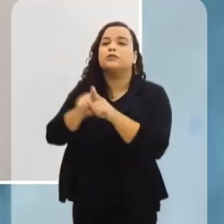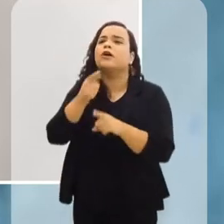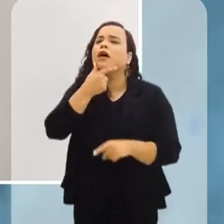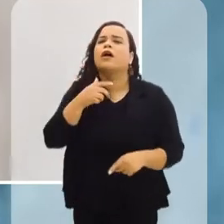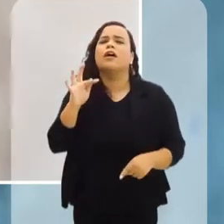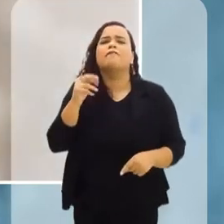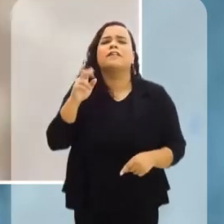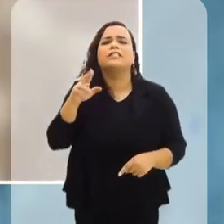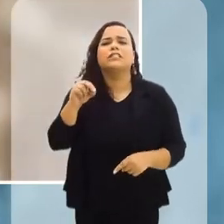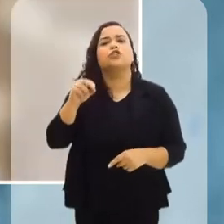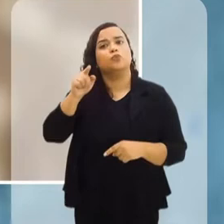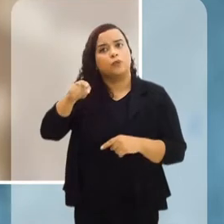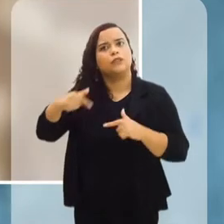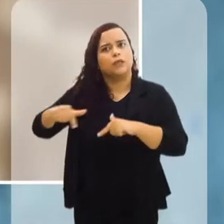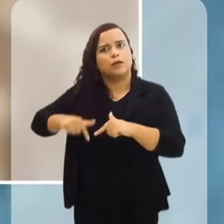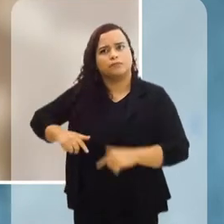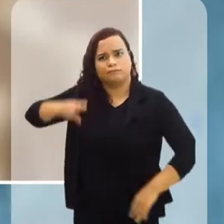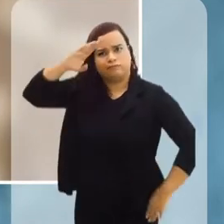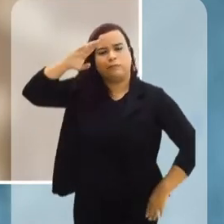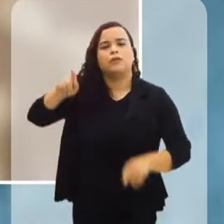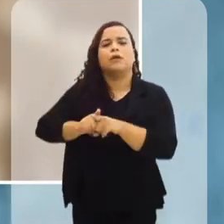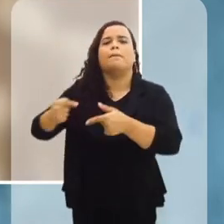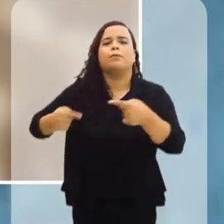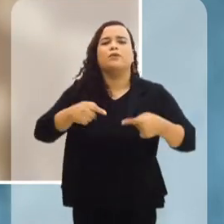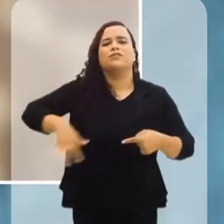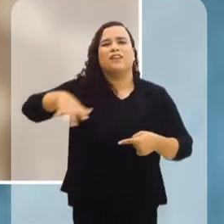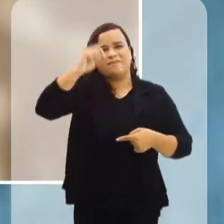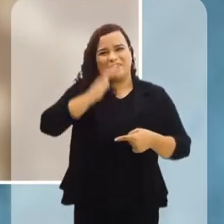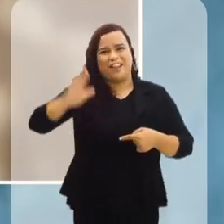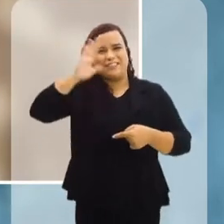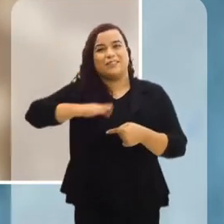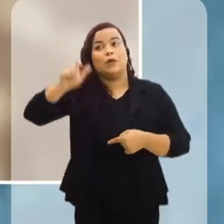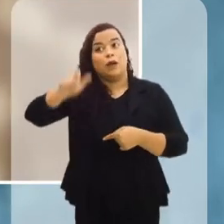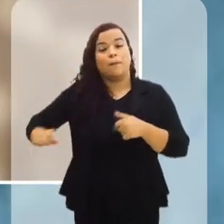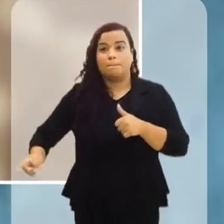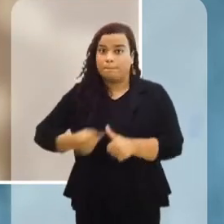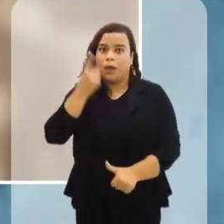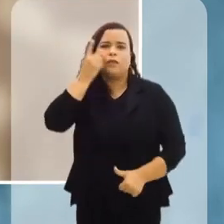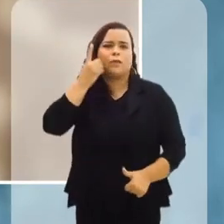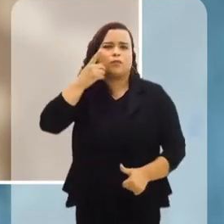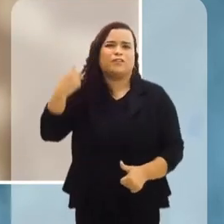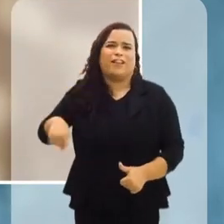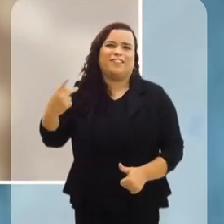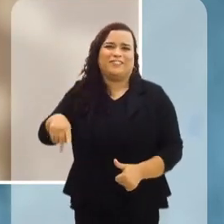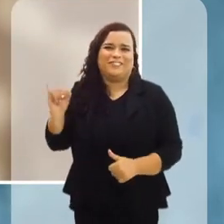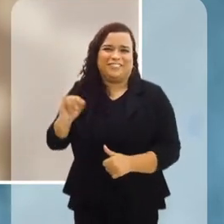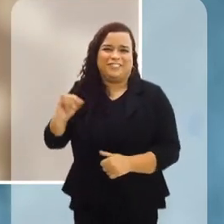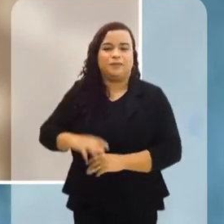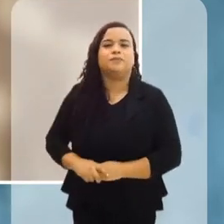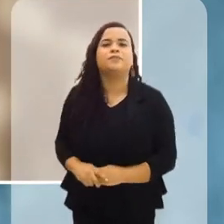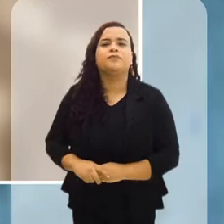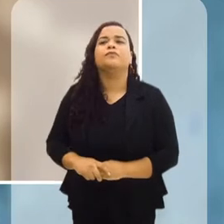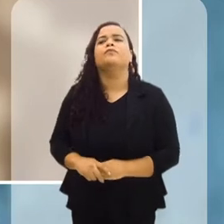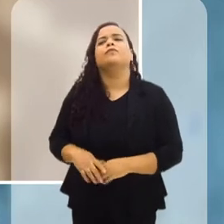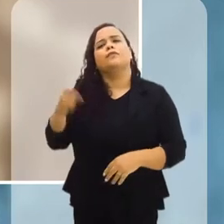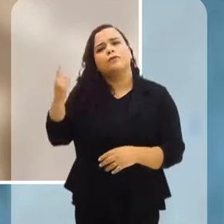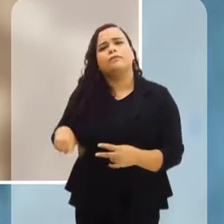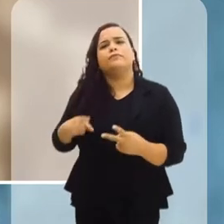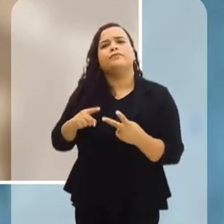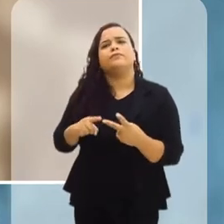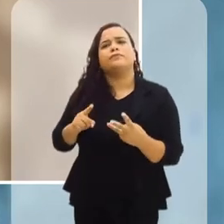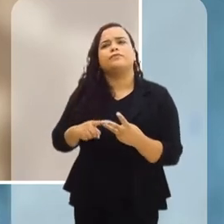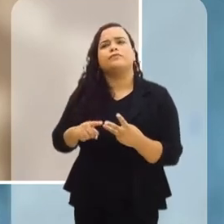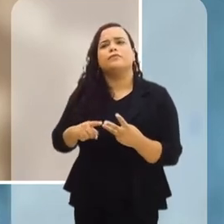Amazonas. Francisco José Cardoso Júnior foi militar e também político brasileiro. Foi o primeiro deputado da